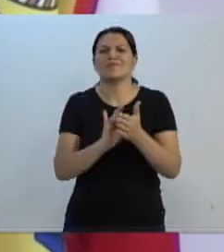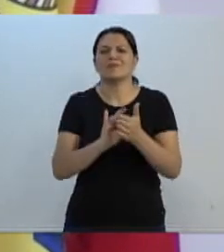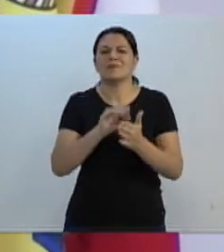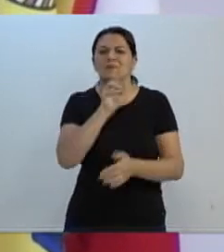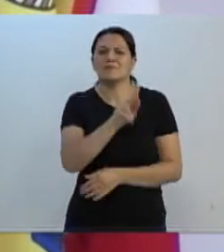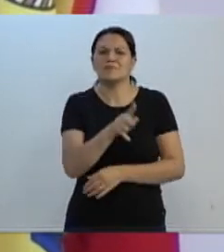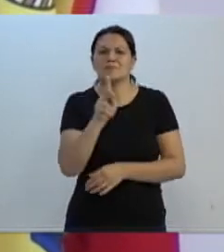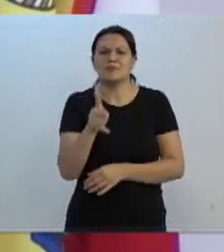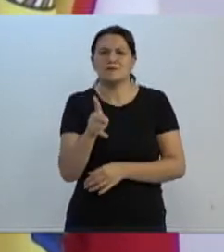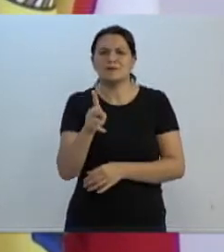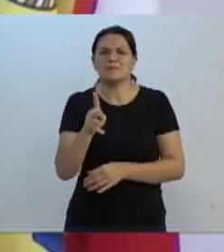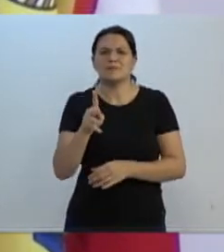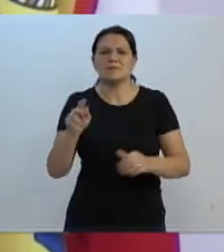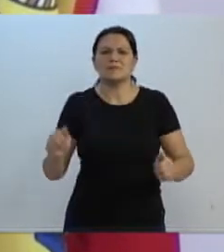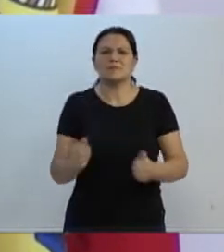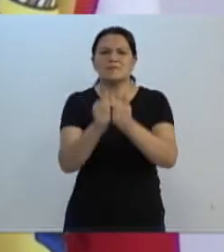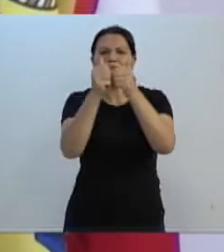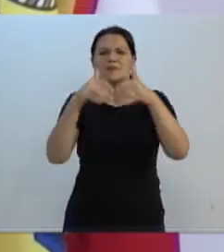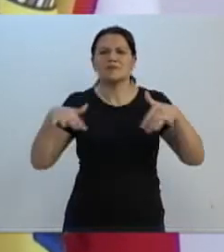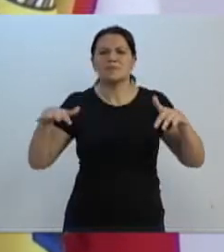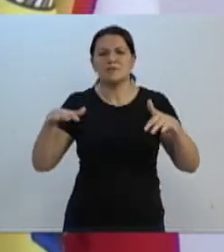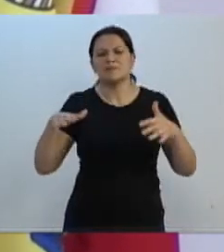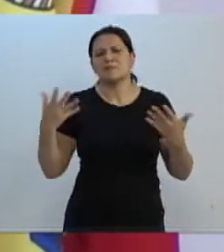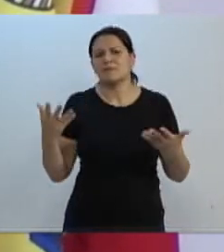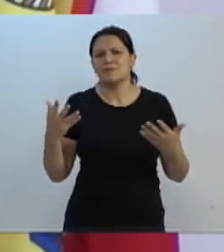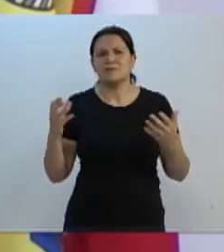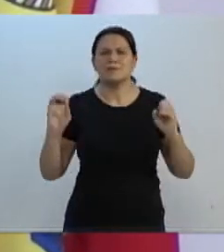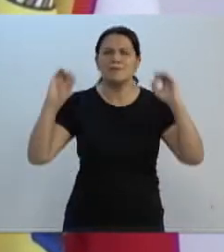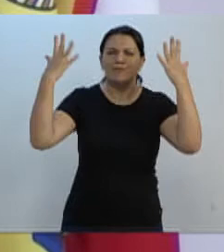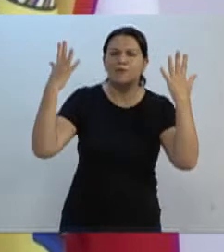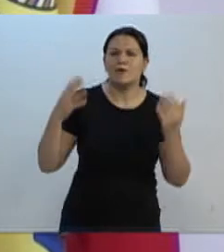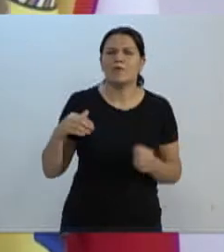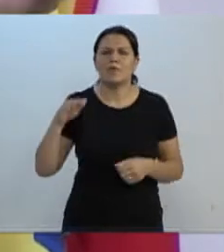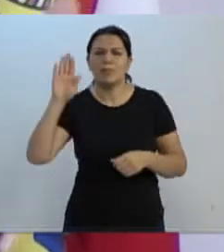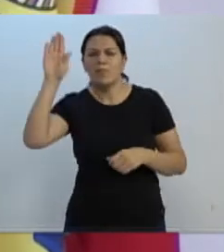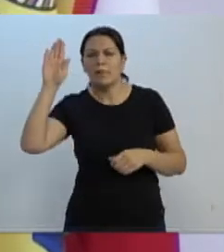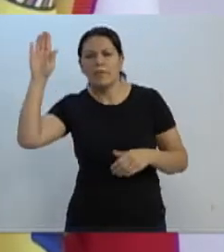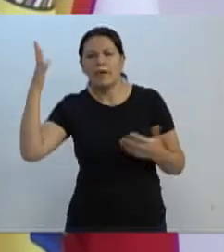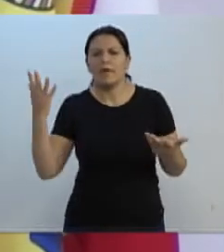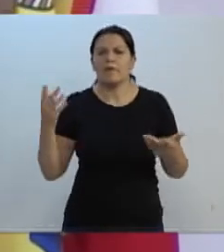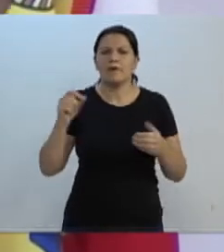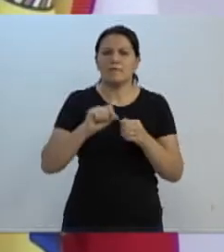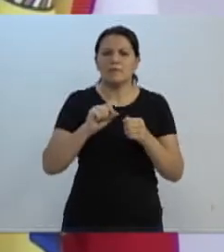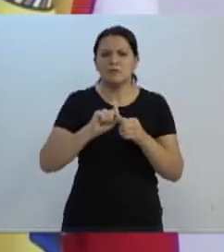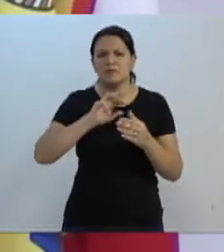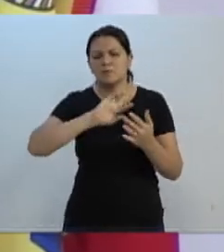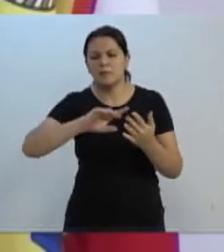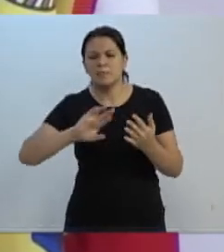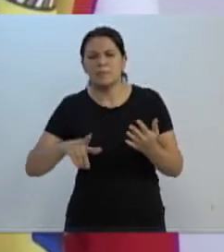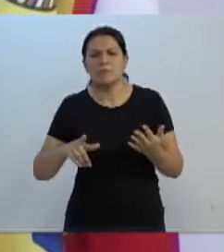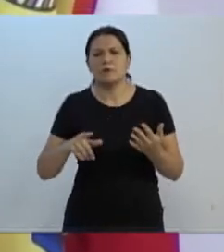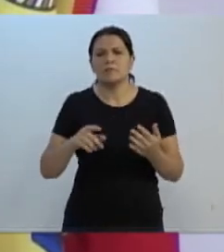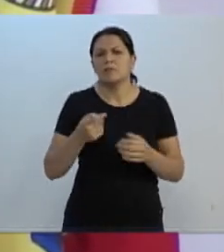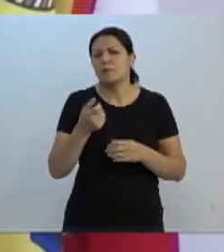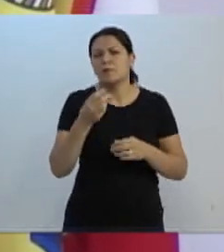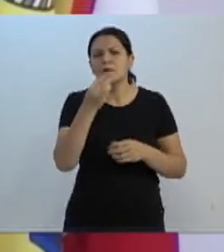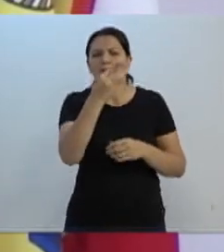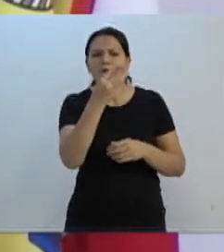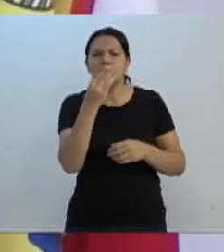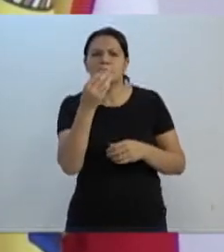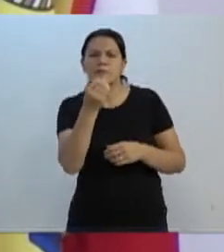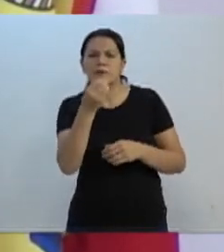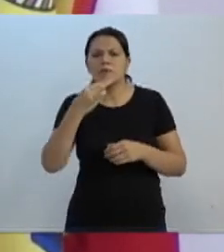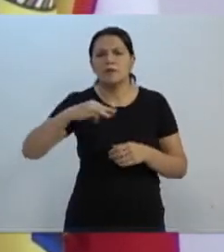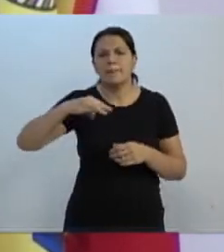professores lá na Vila Germânica, tirando a parte do showmício, campanha pré-eleitoral, fazendo um monte de coisa lá, foi quase 30 horas, 30